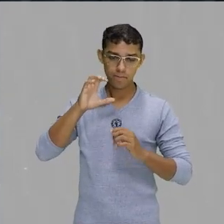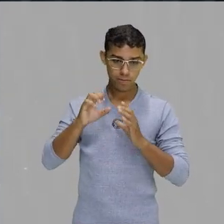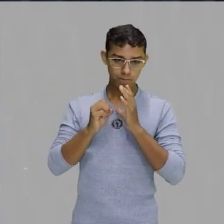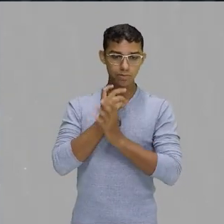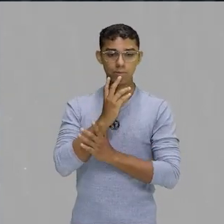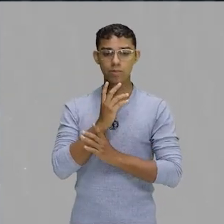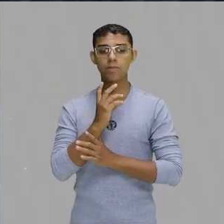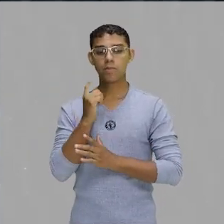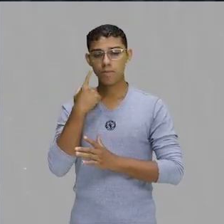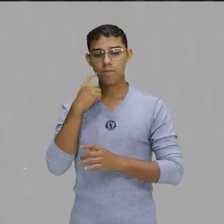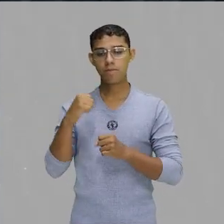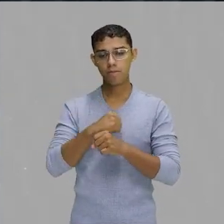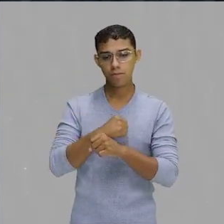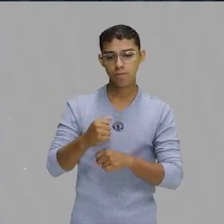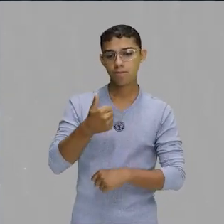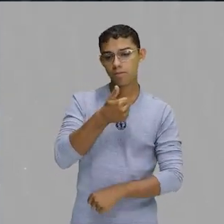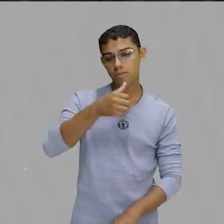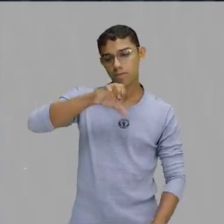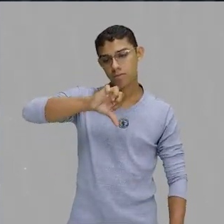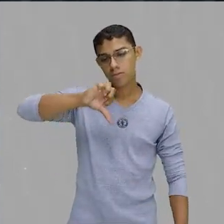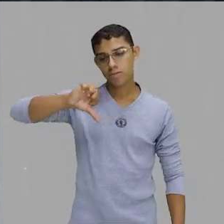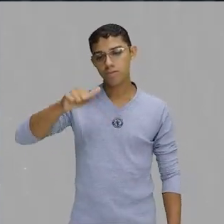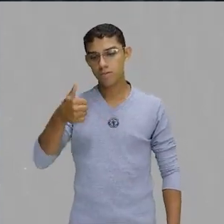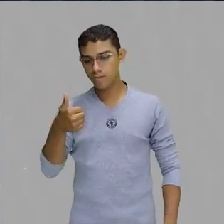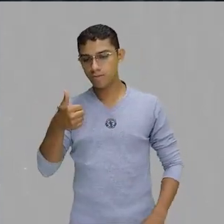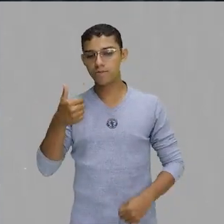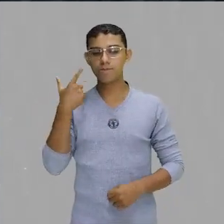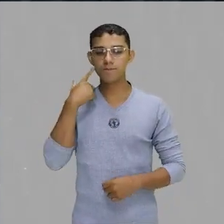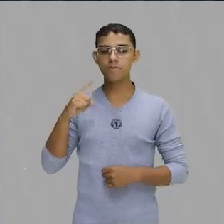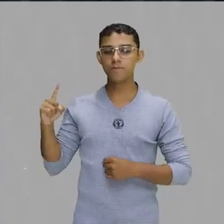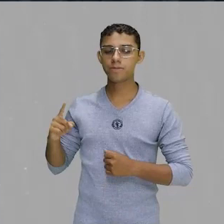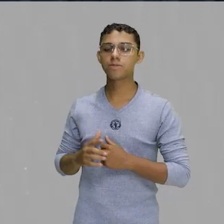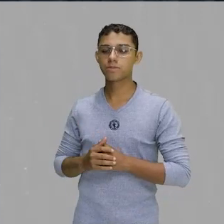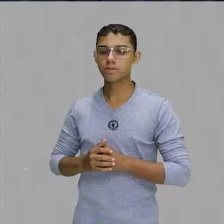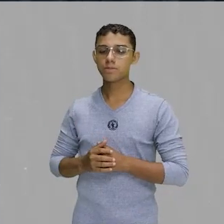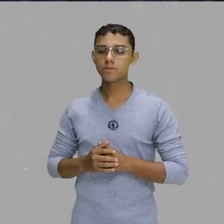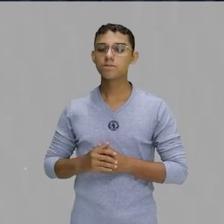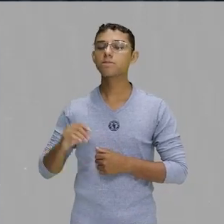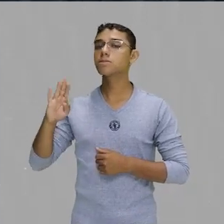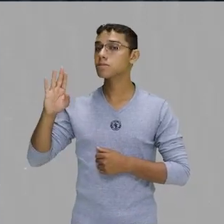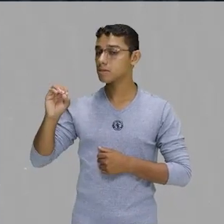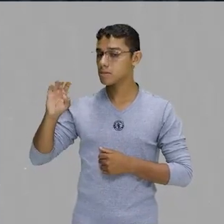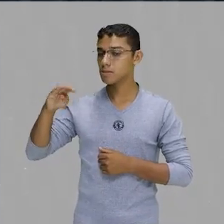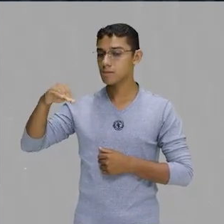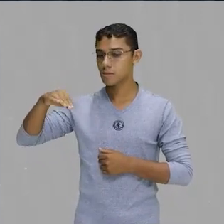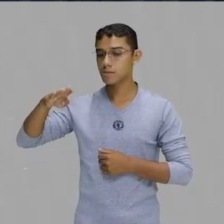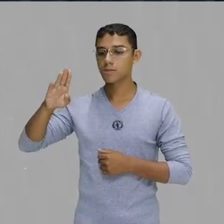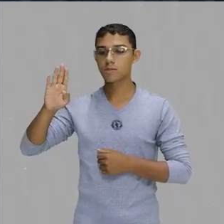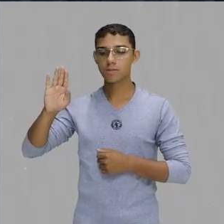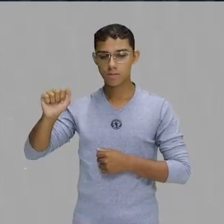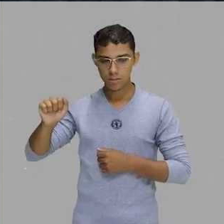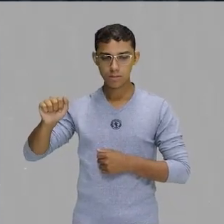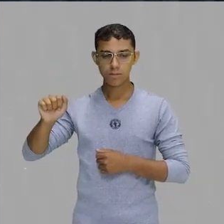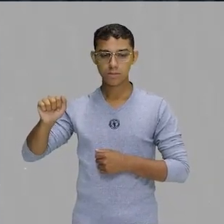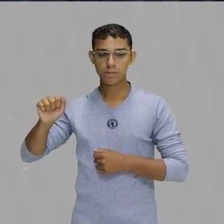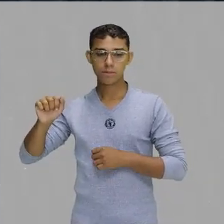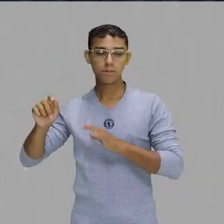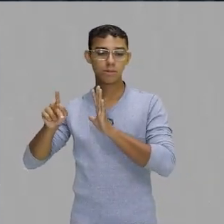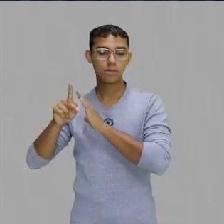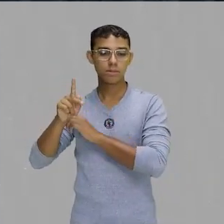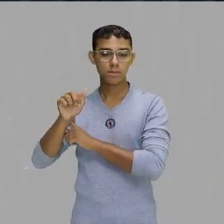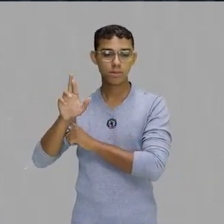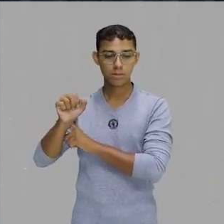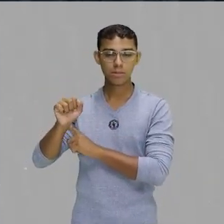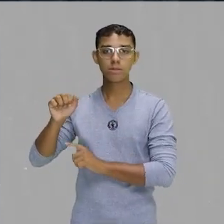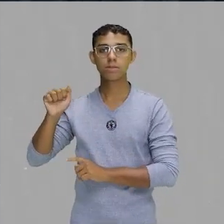1991, Vico Si lançou Bomba para Fincar, tá? Não me perguntem como é essa música,